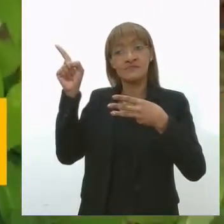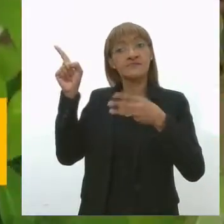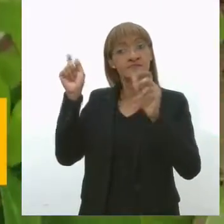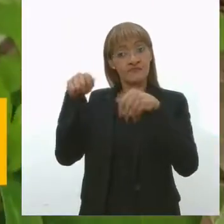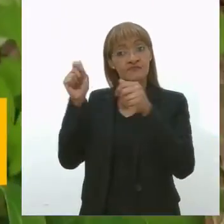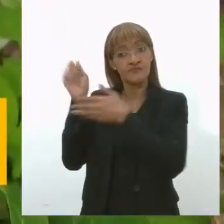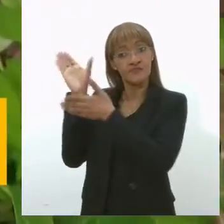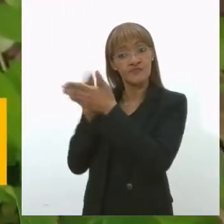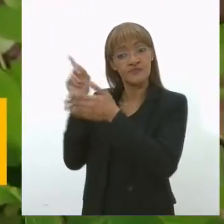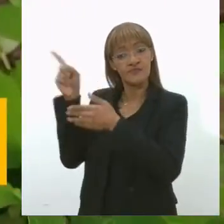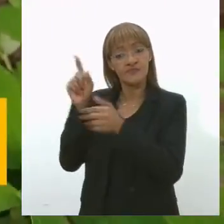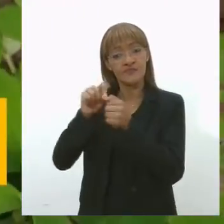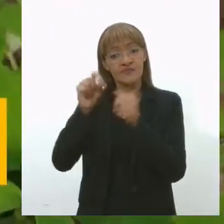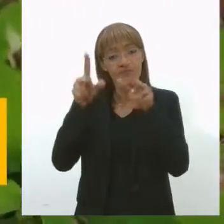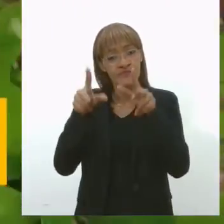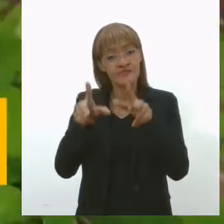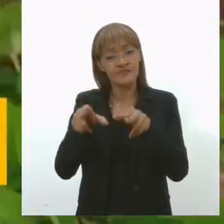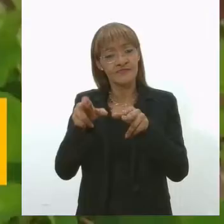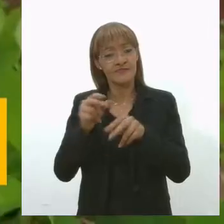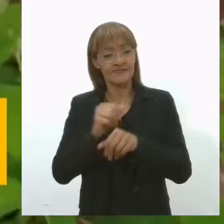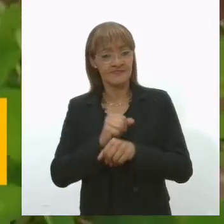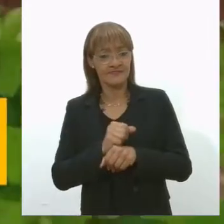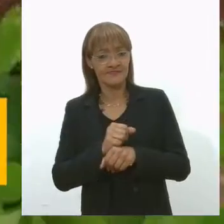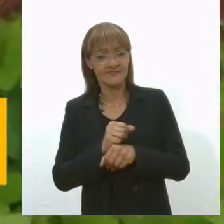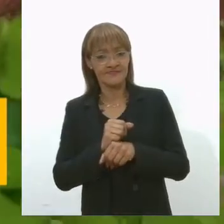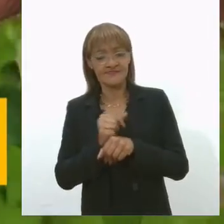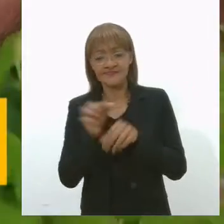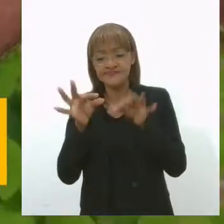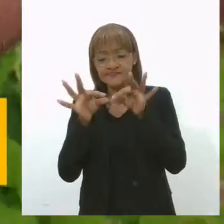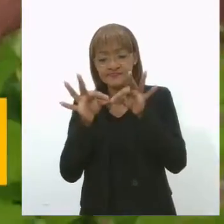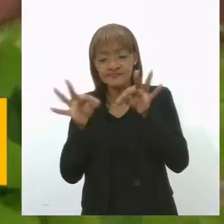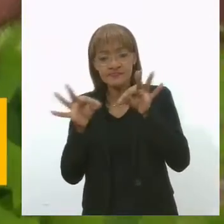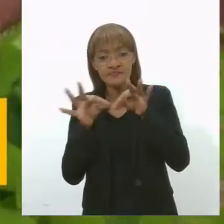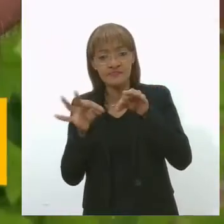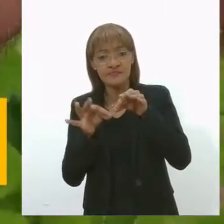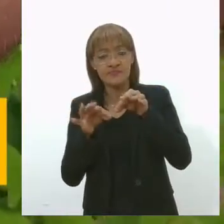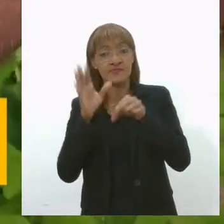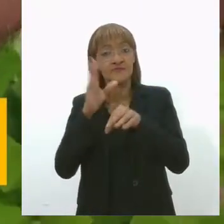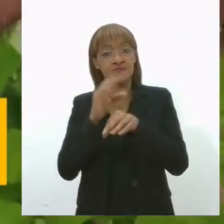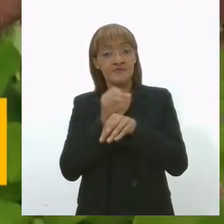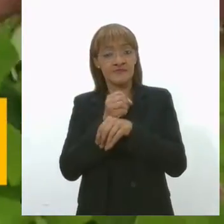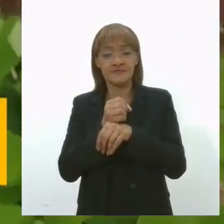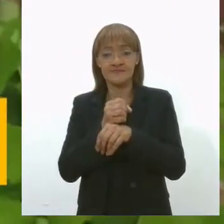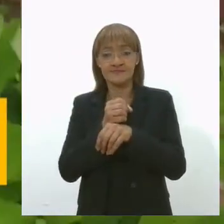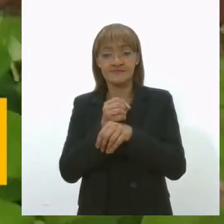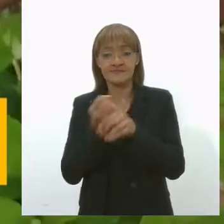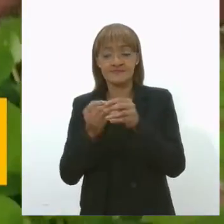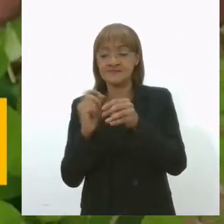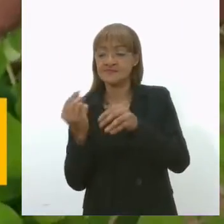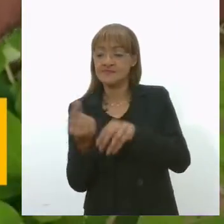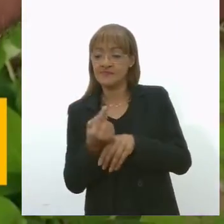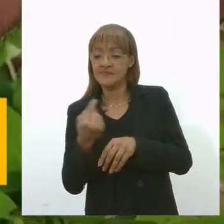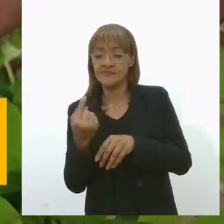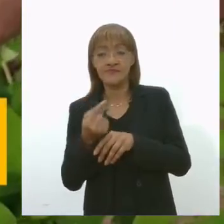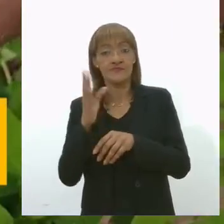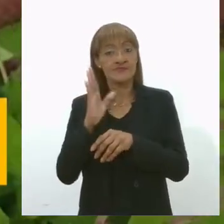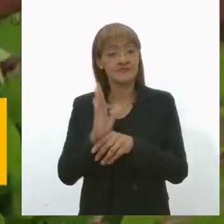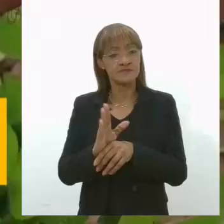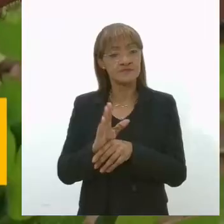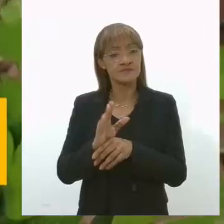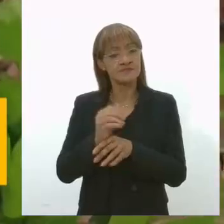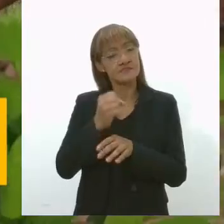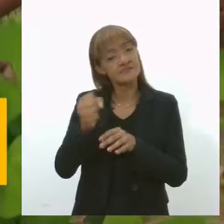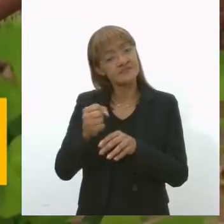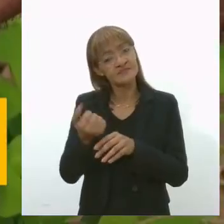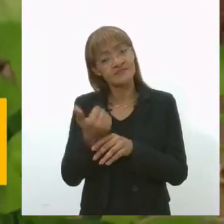aqui, vai descer para o caule. Um daqui é que ela vai germinar e vai sair seus frutos. O que foi mostrado já no outro amendoim,